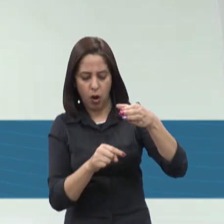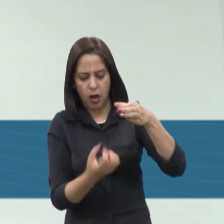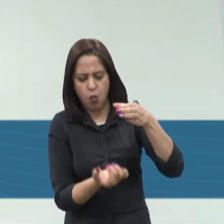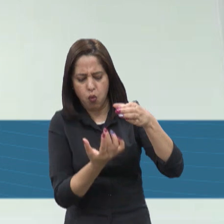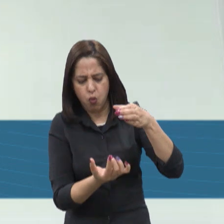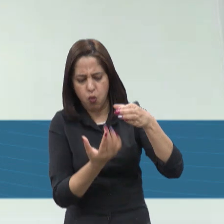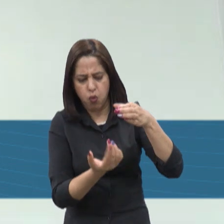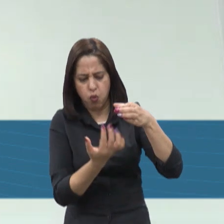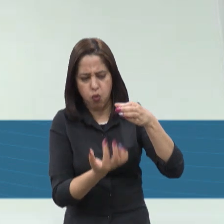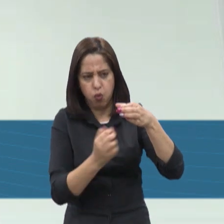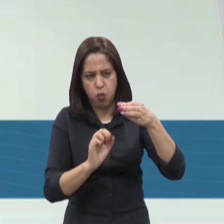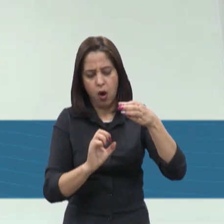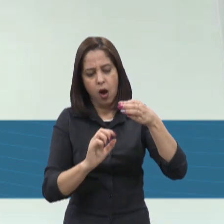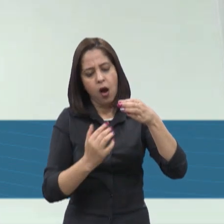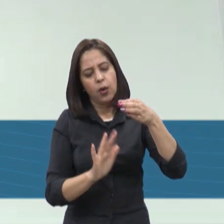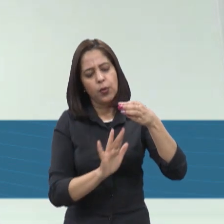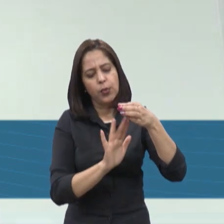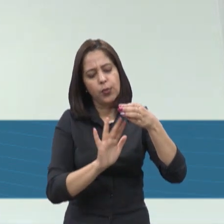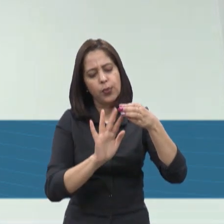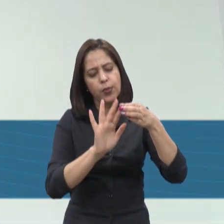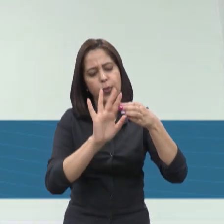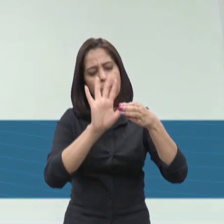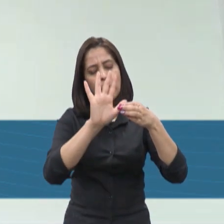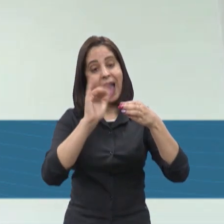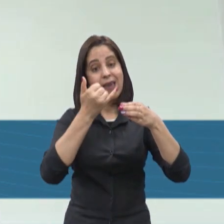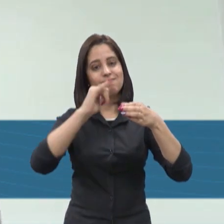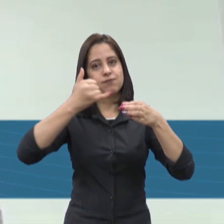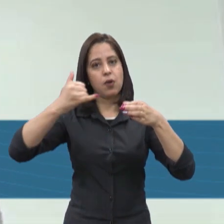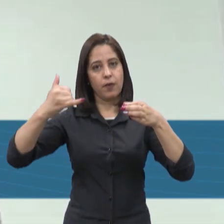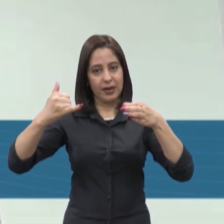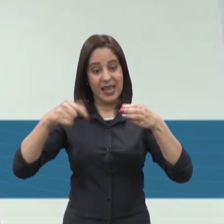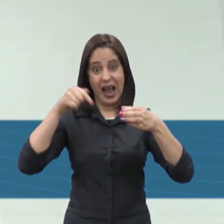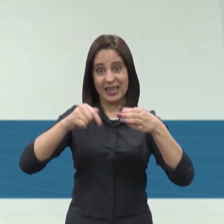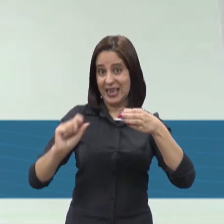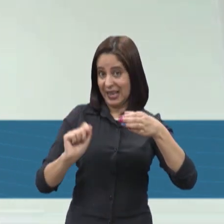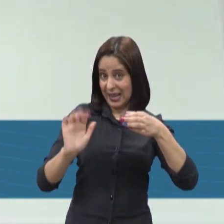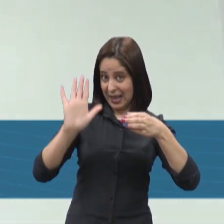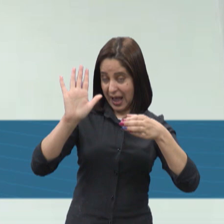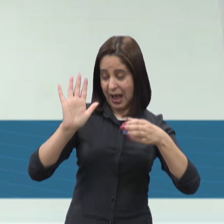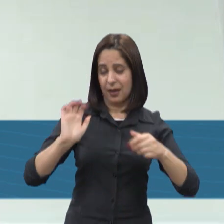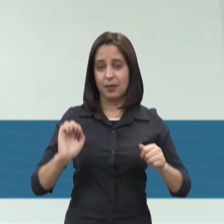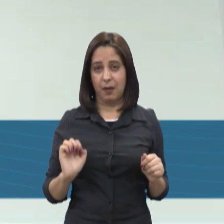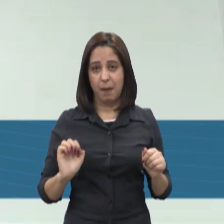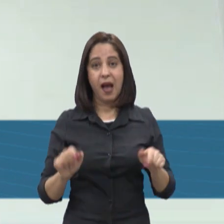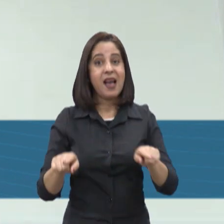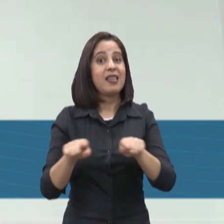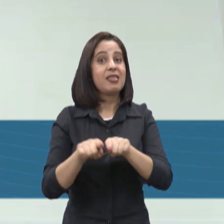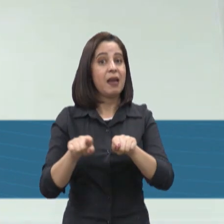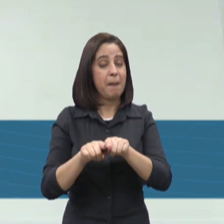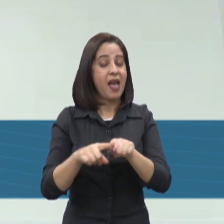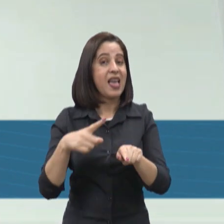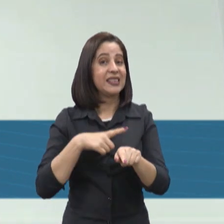tipo de termoelétrica, ela é... o custo dela é mais alto e também tem uma